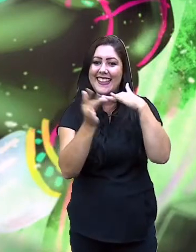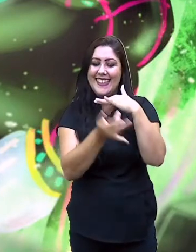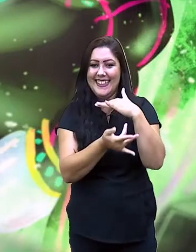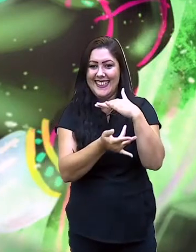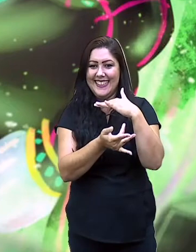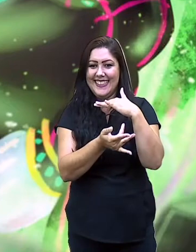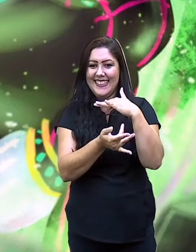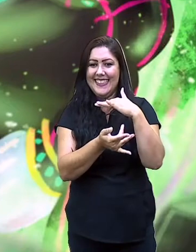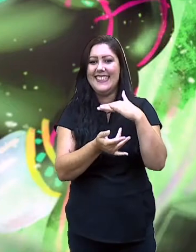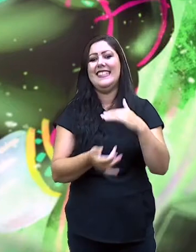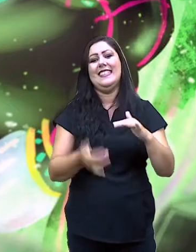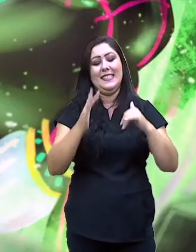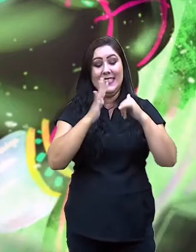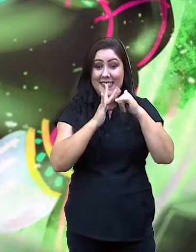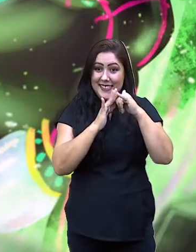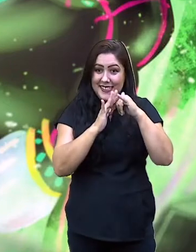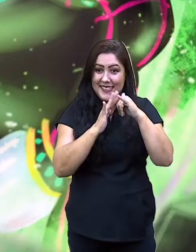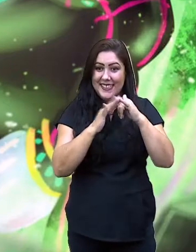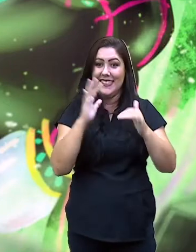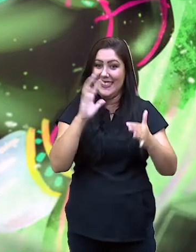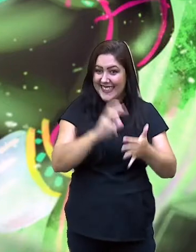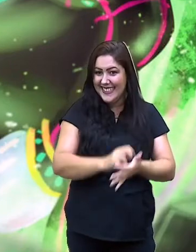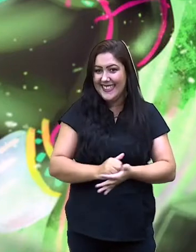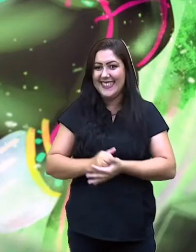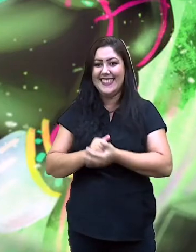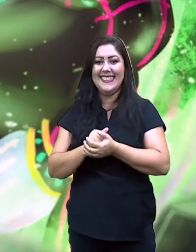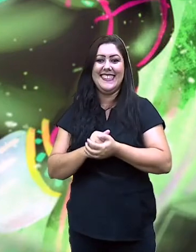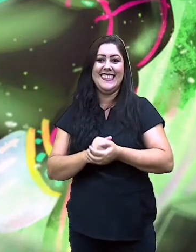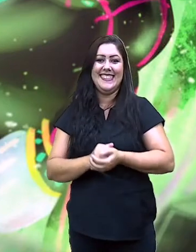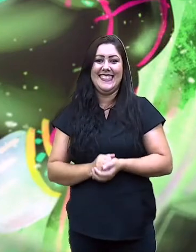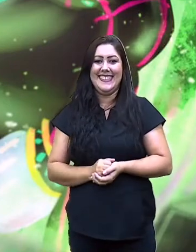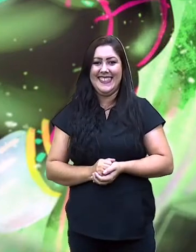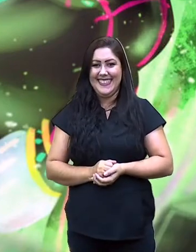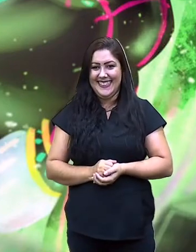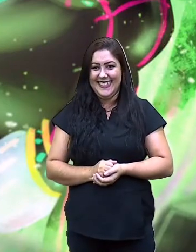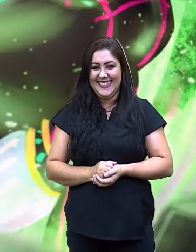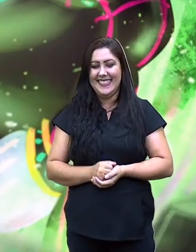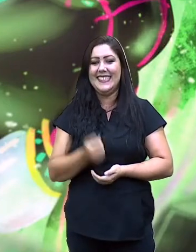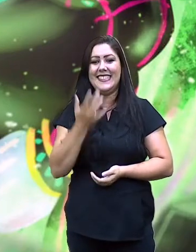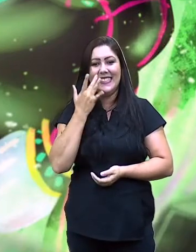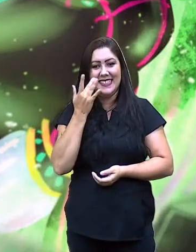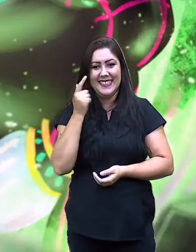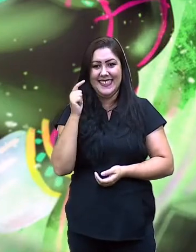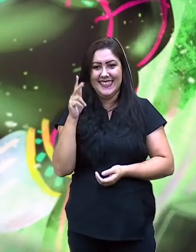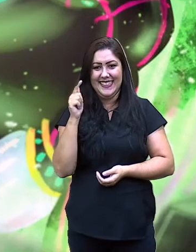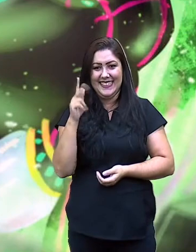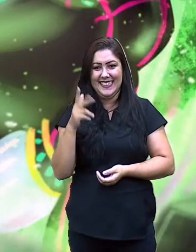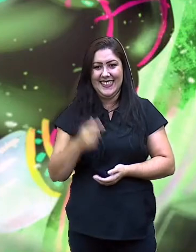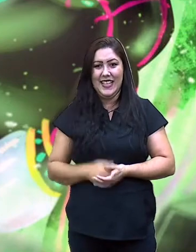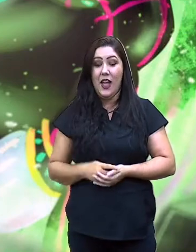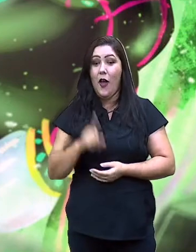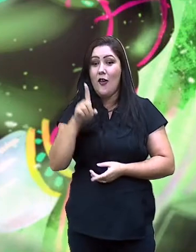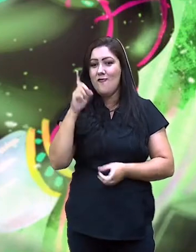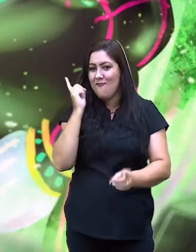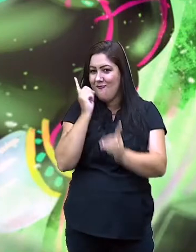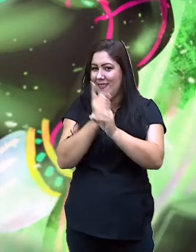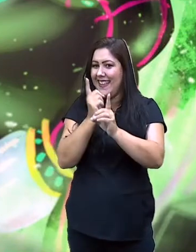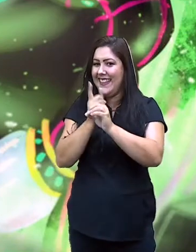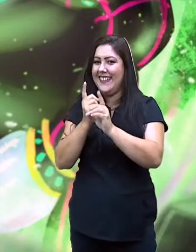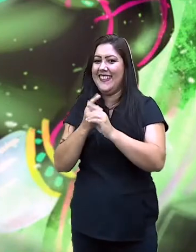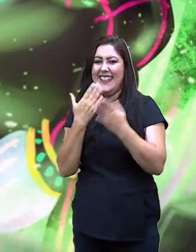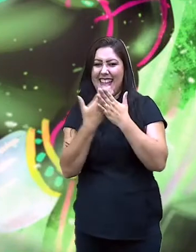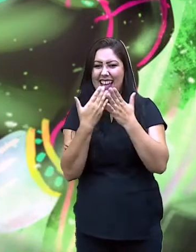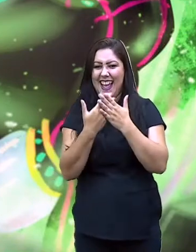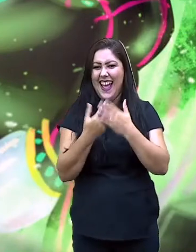sociais se inscreva em nossos canais no Youtube SMEDGV lá você vai encontrar aulas como essa